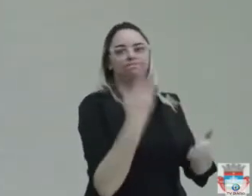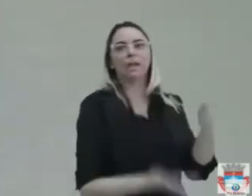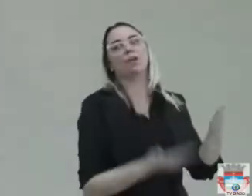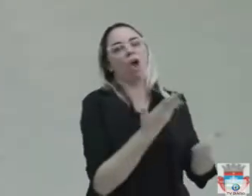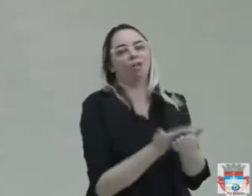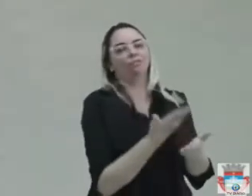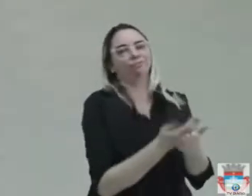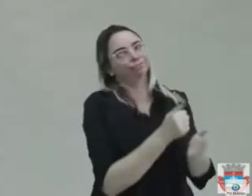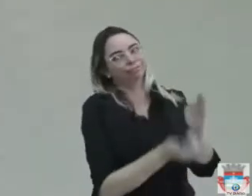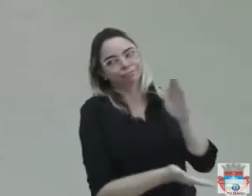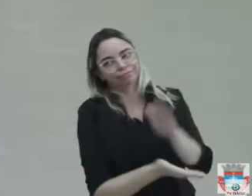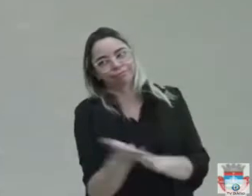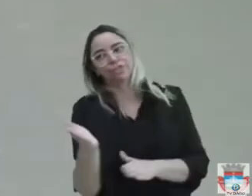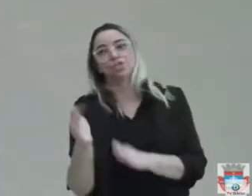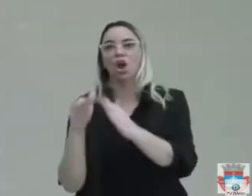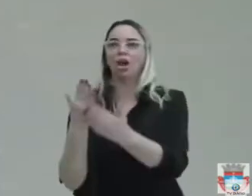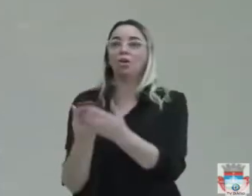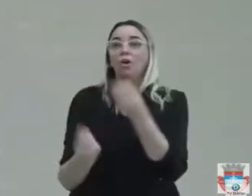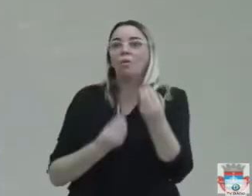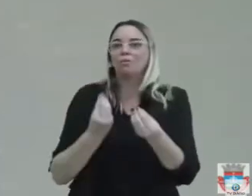Se chama má gestão.